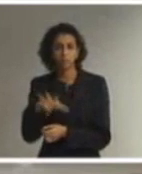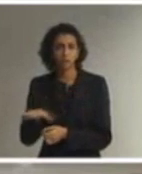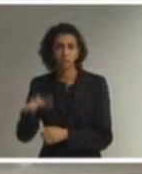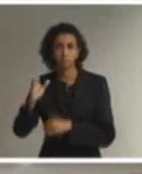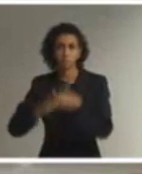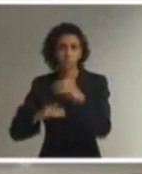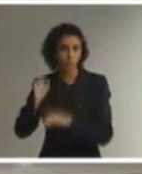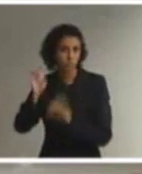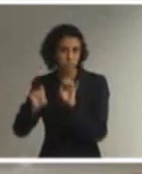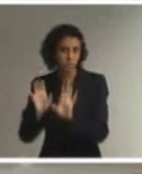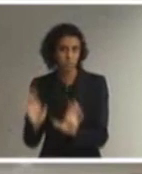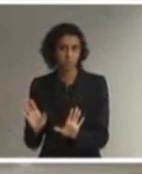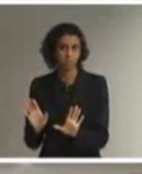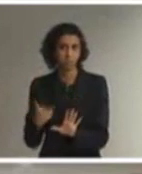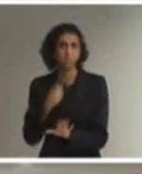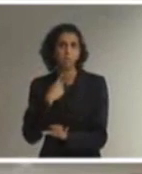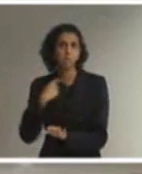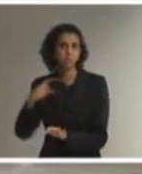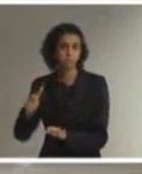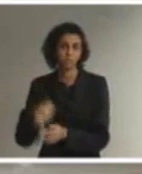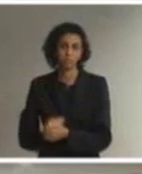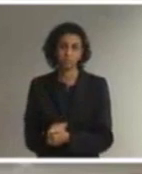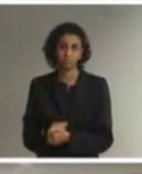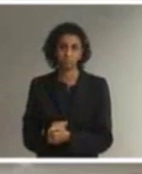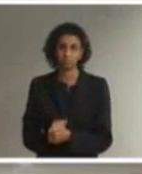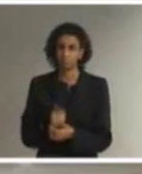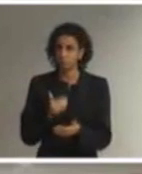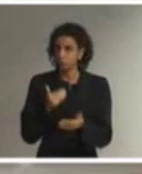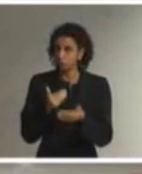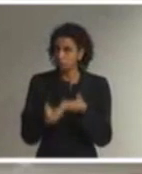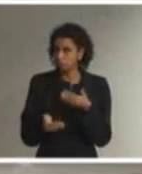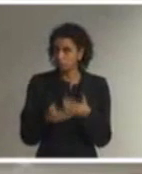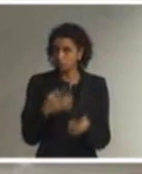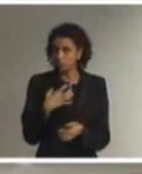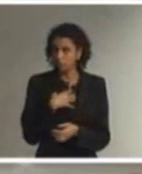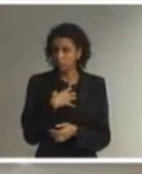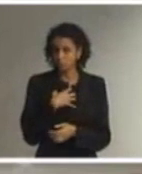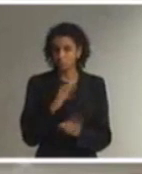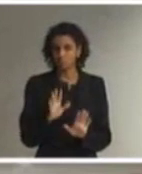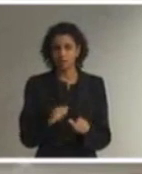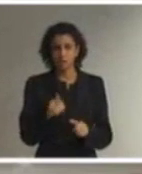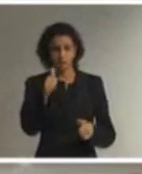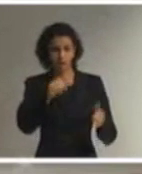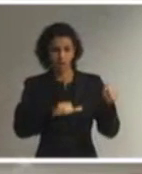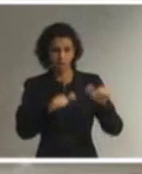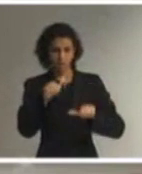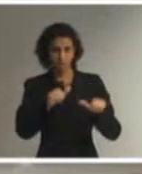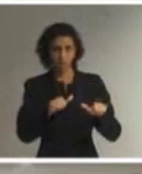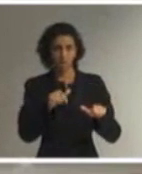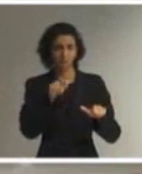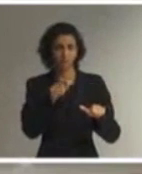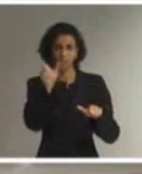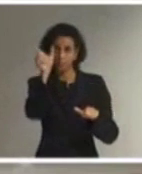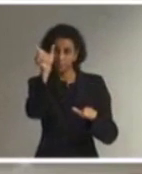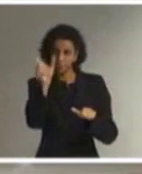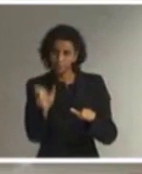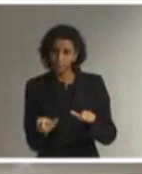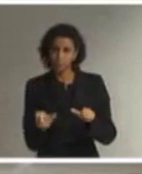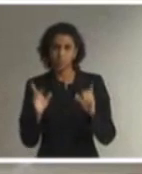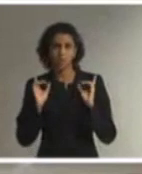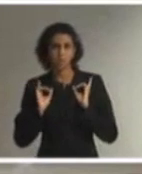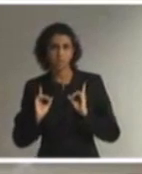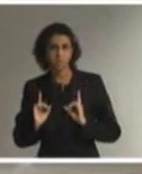Portanto, de qualquer ângulo que se avalie este indivíduo,